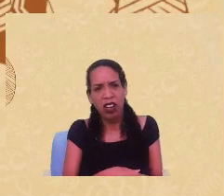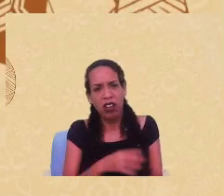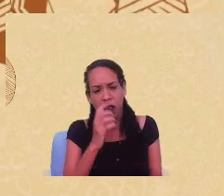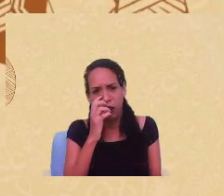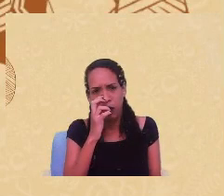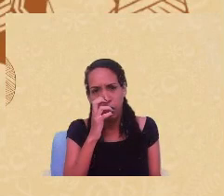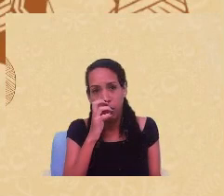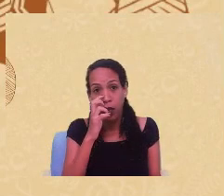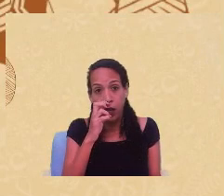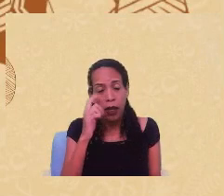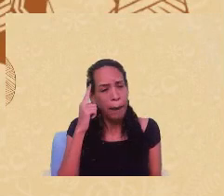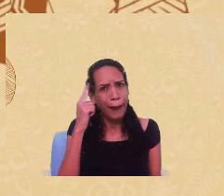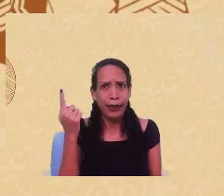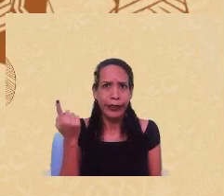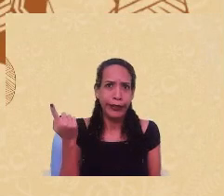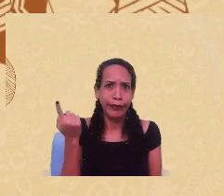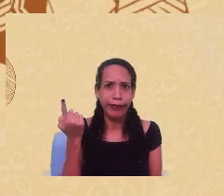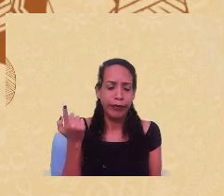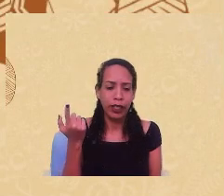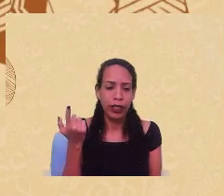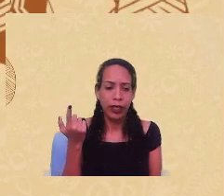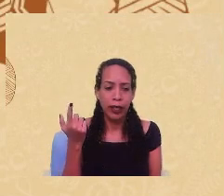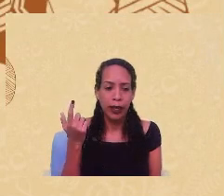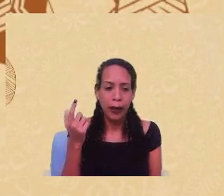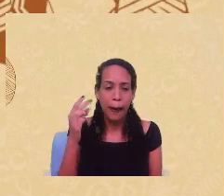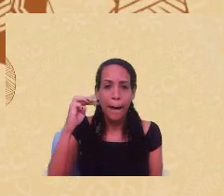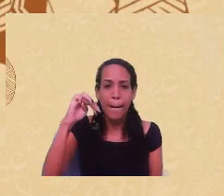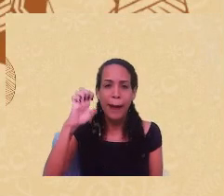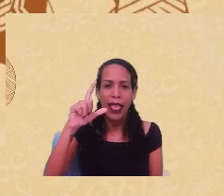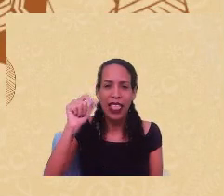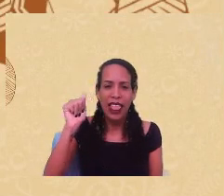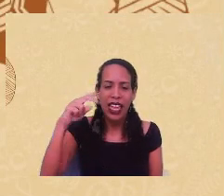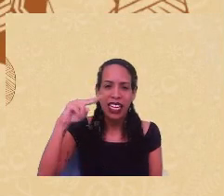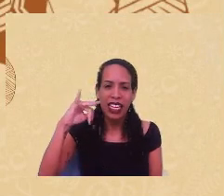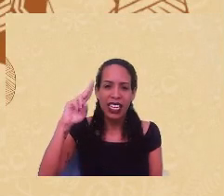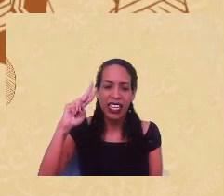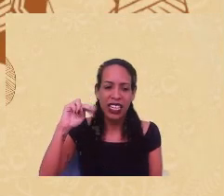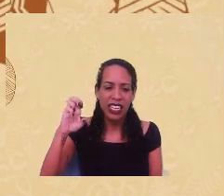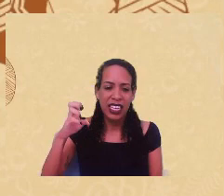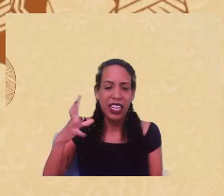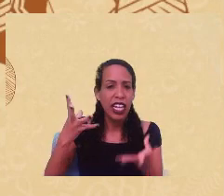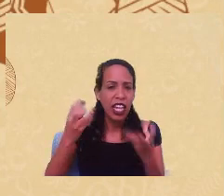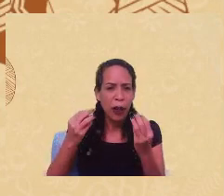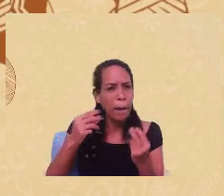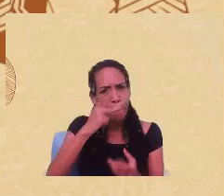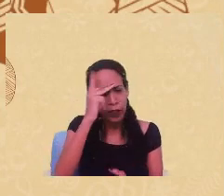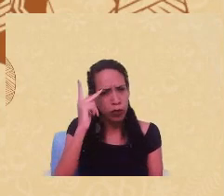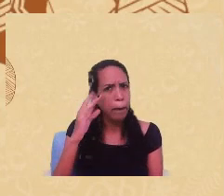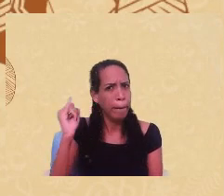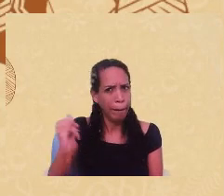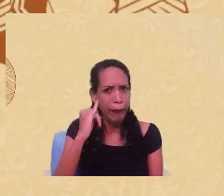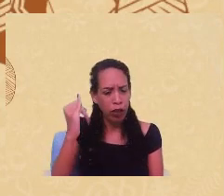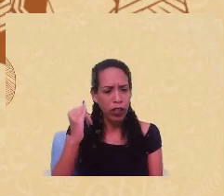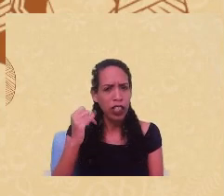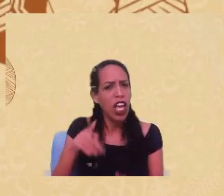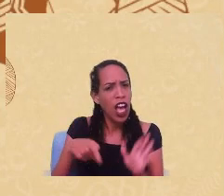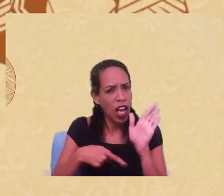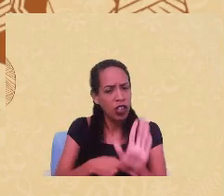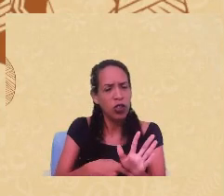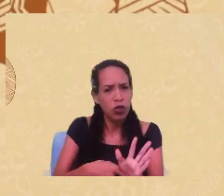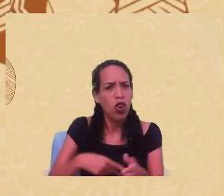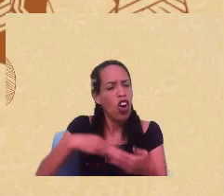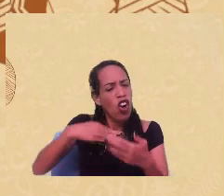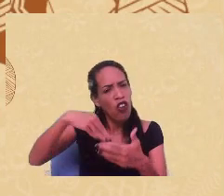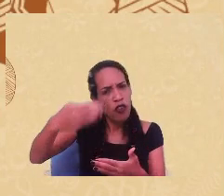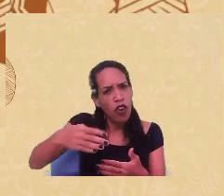imagina Melanie Klein, Lacan, tanta gente interessante que nos apoia dentro e fora, não só da